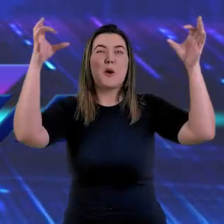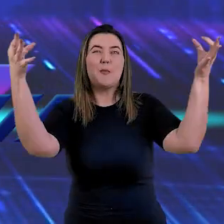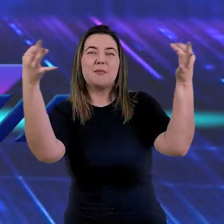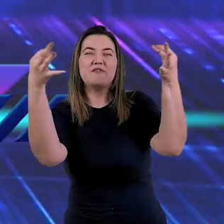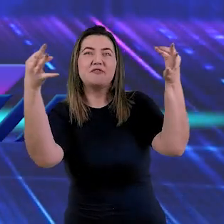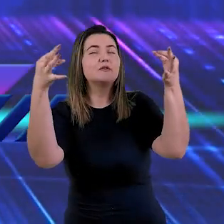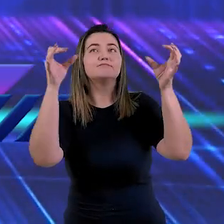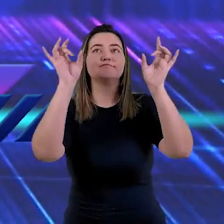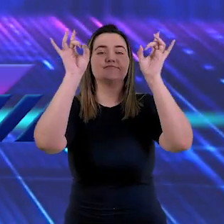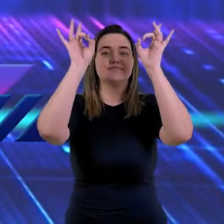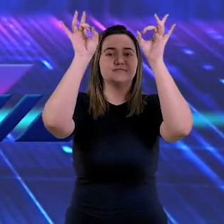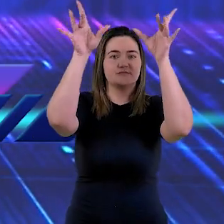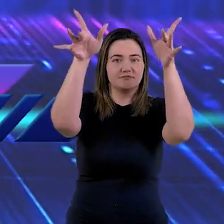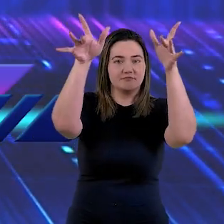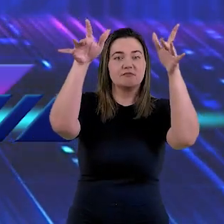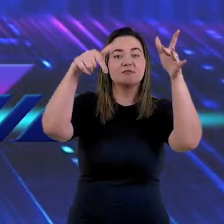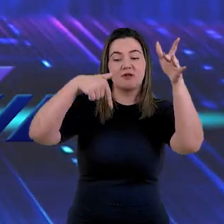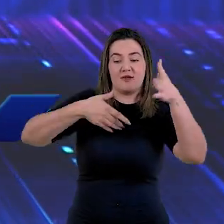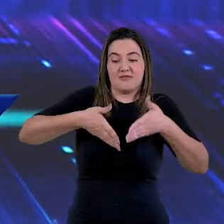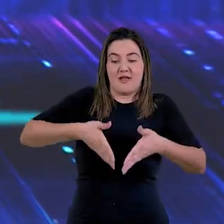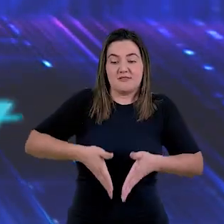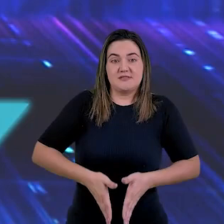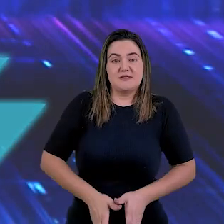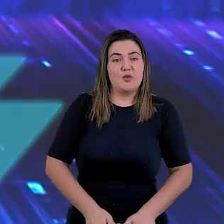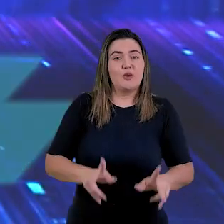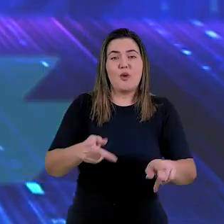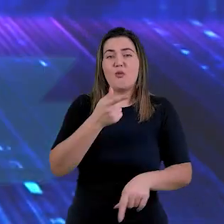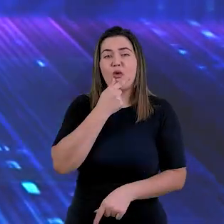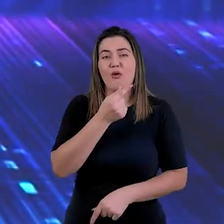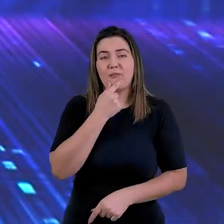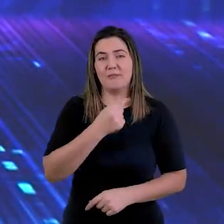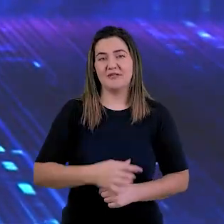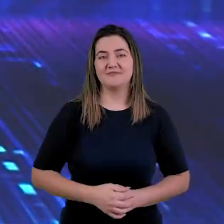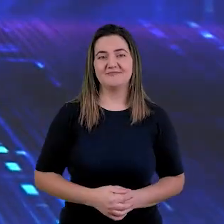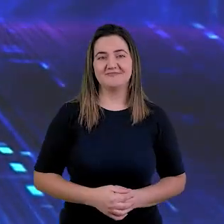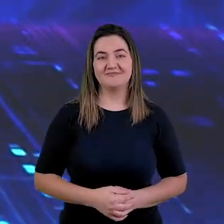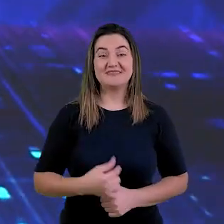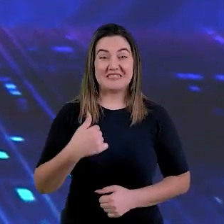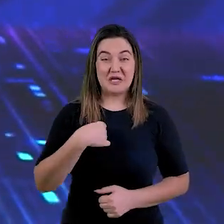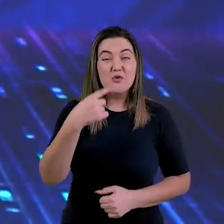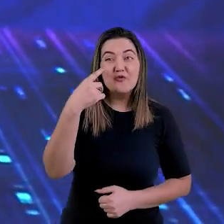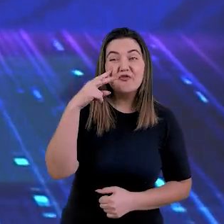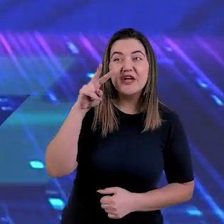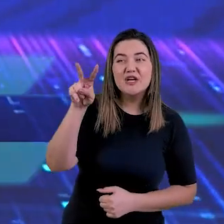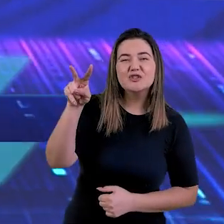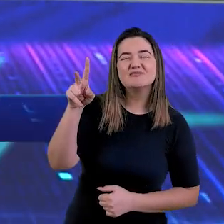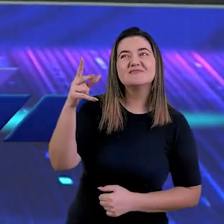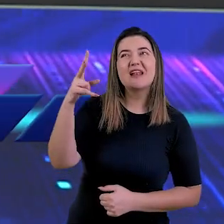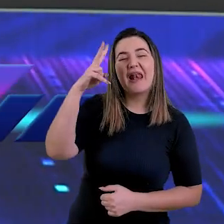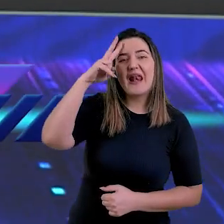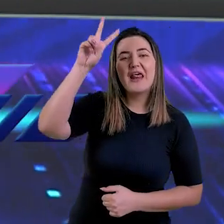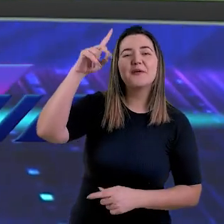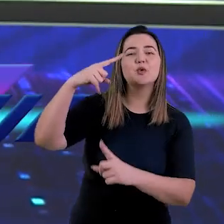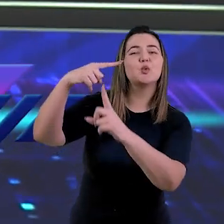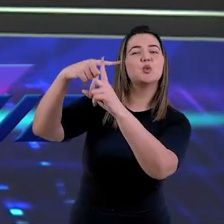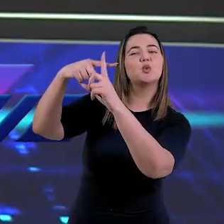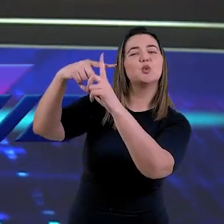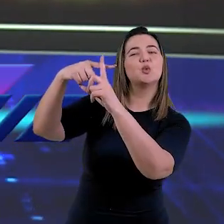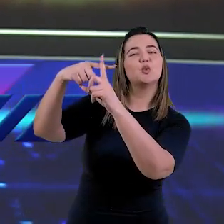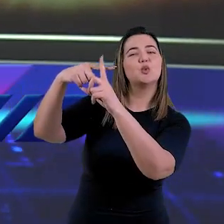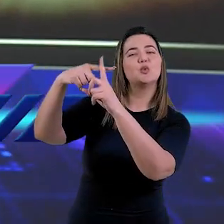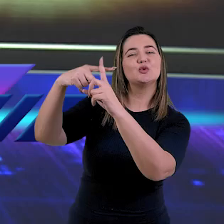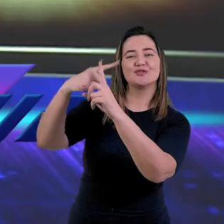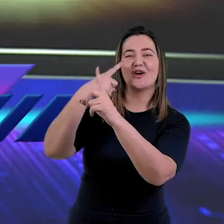para viver como um ser humano. Quando eu olho para a cruz, quando eu